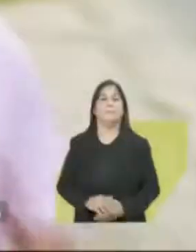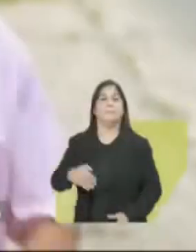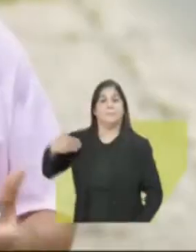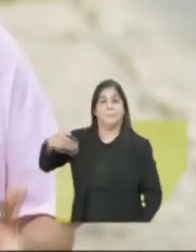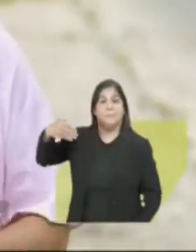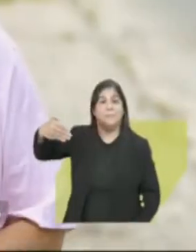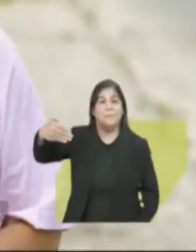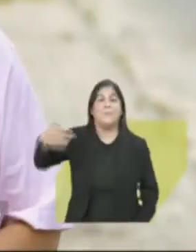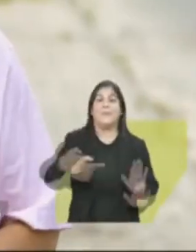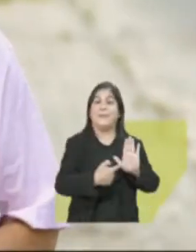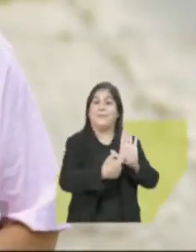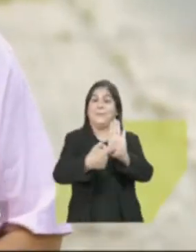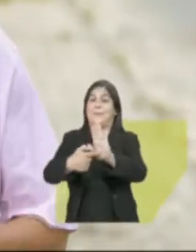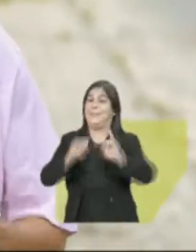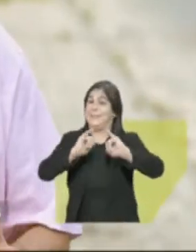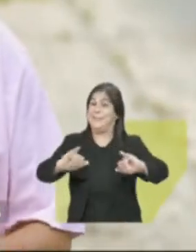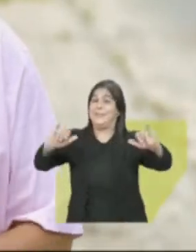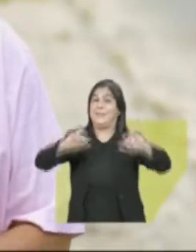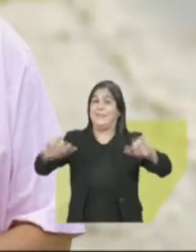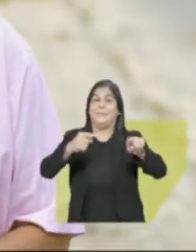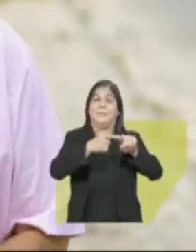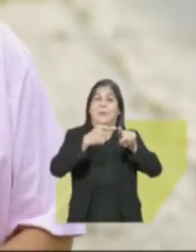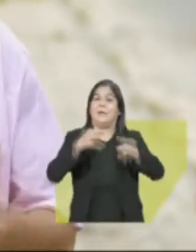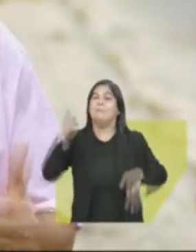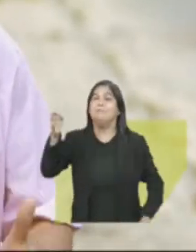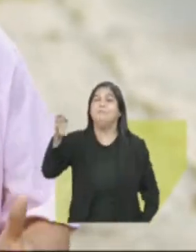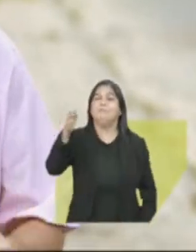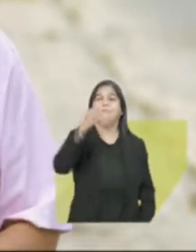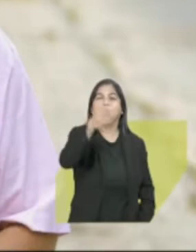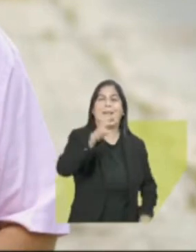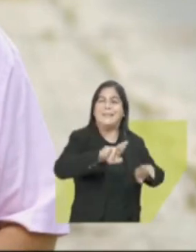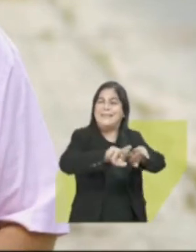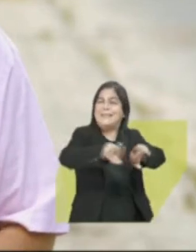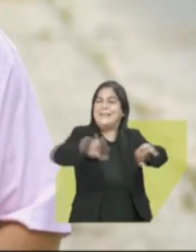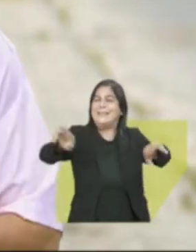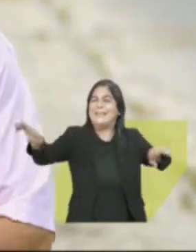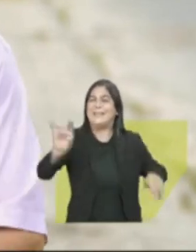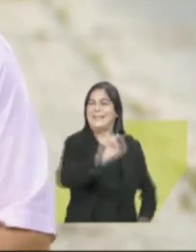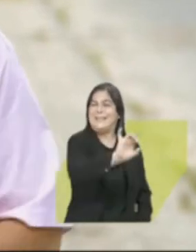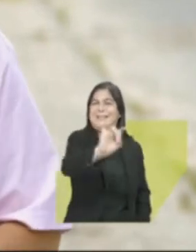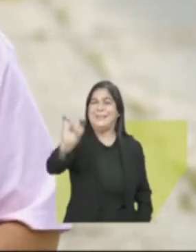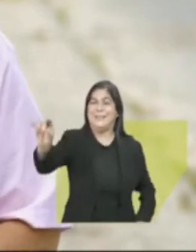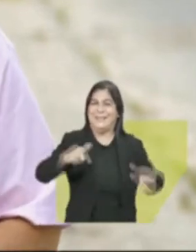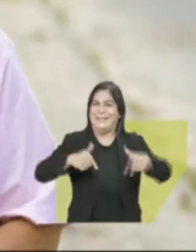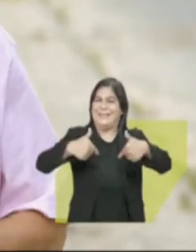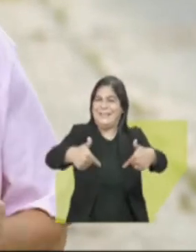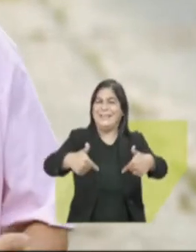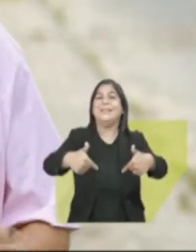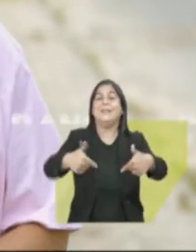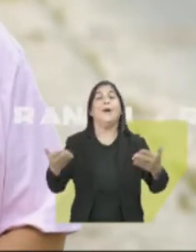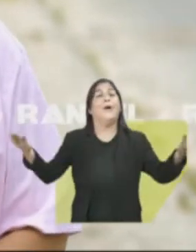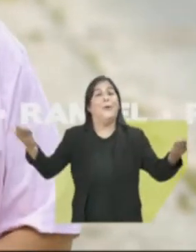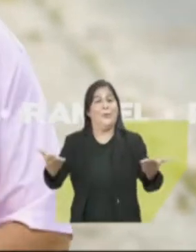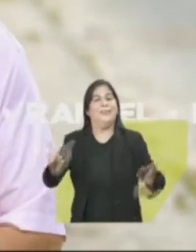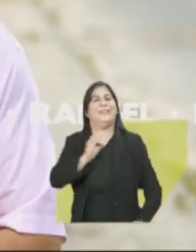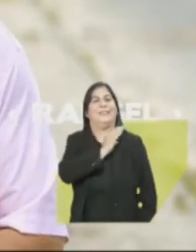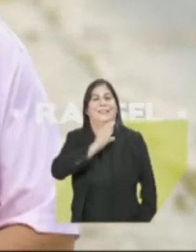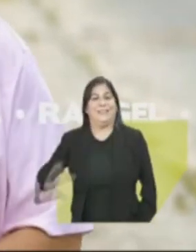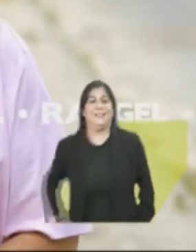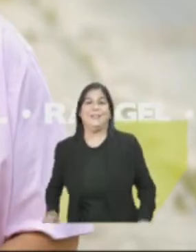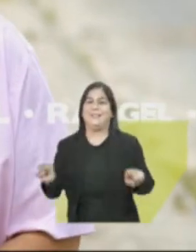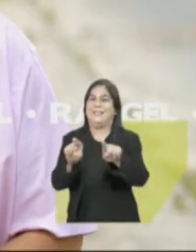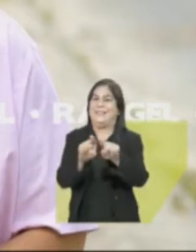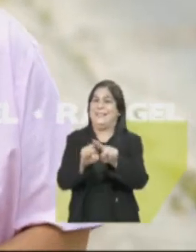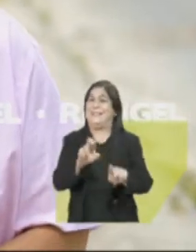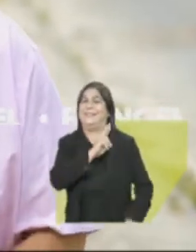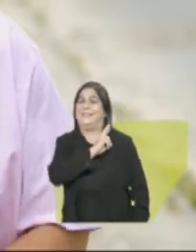Nos programas anteriores, passei por alguns bairros mostrando ações que vou realizar em cada lugar. Hoje é a vez do Cristo